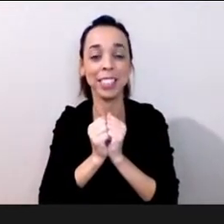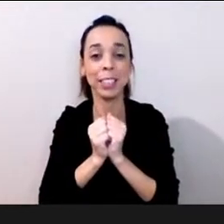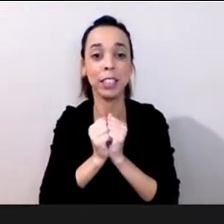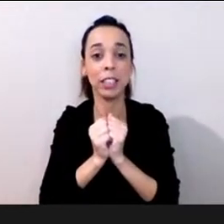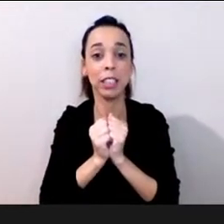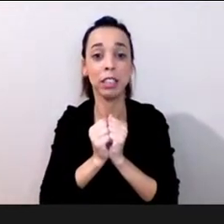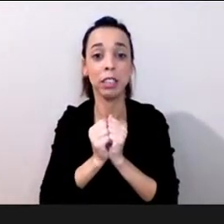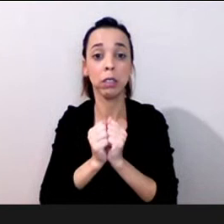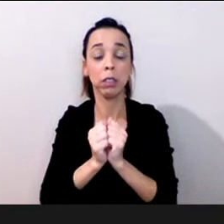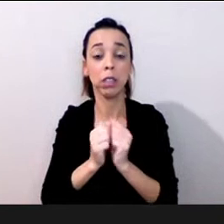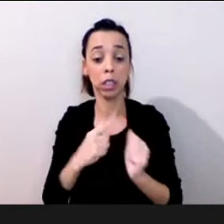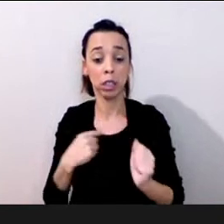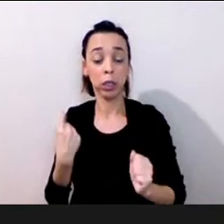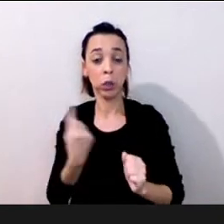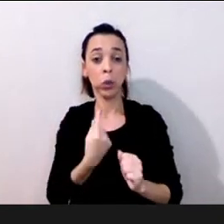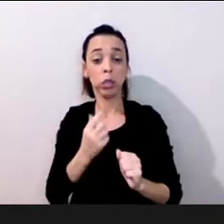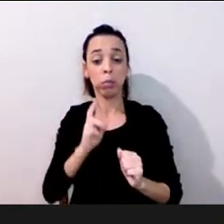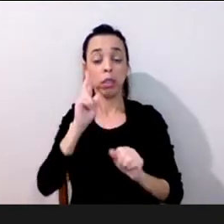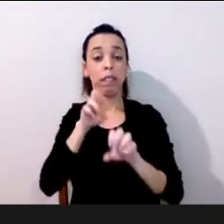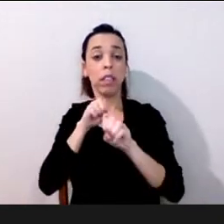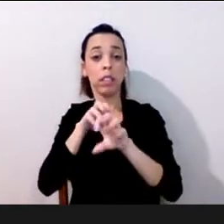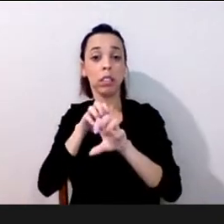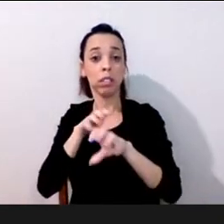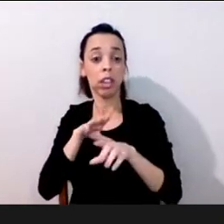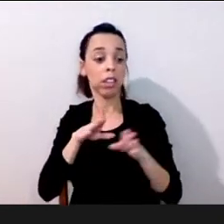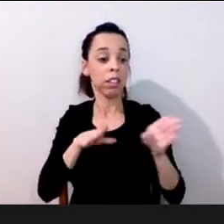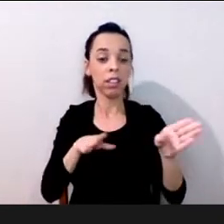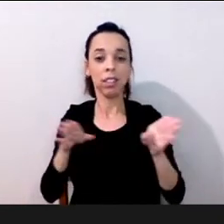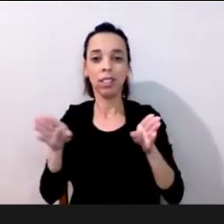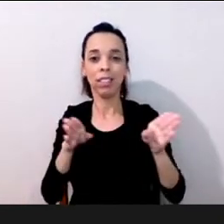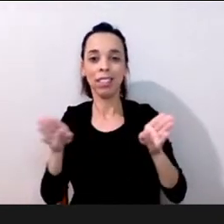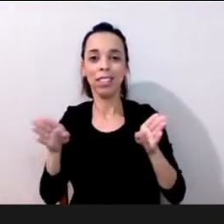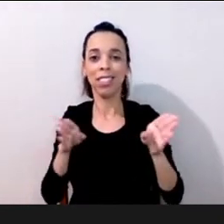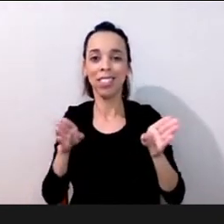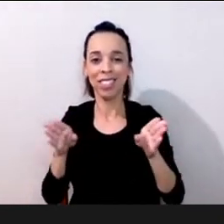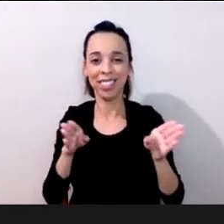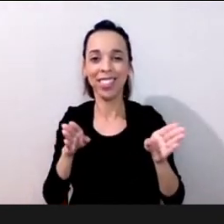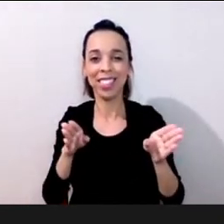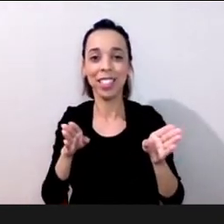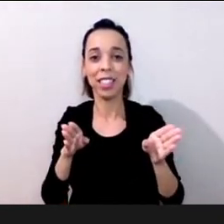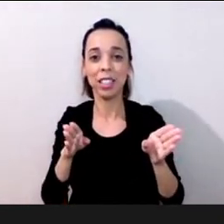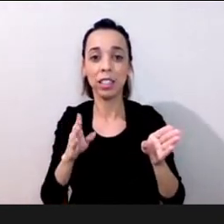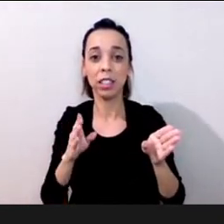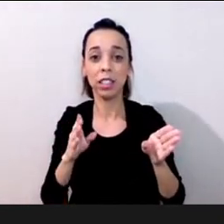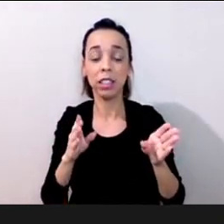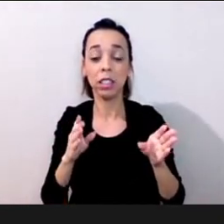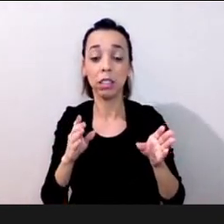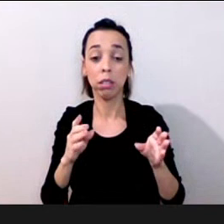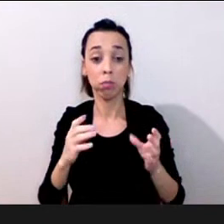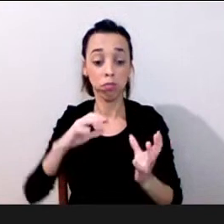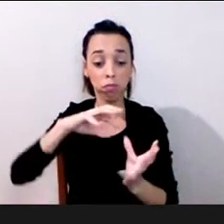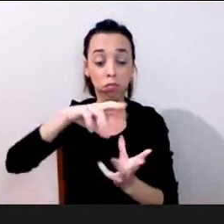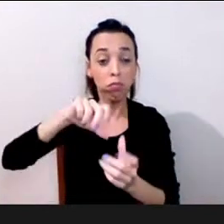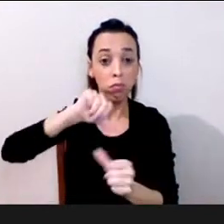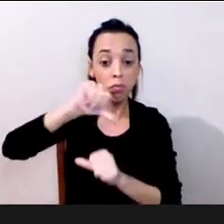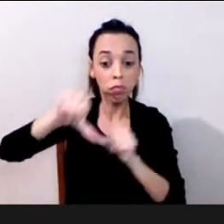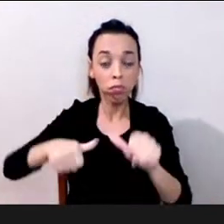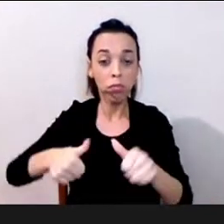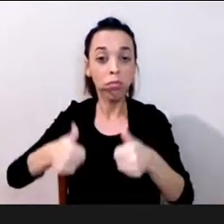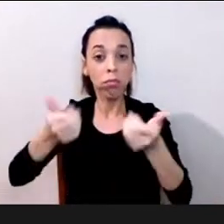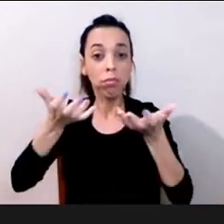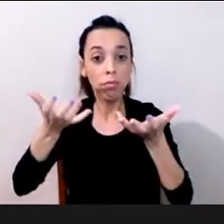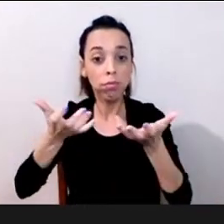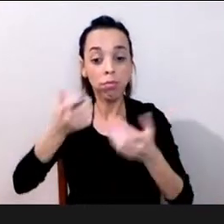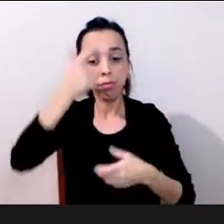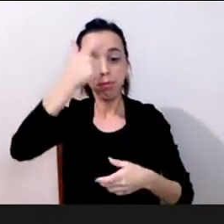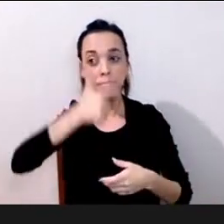e que sejamos também nós agentes de transformação do mundo que a gente quer e que a gente possa tocar aí cada vez